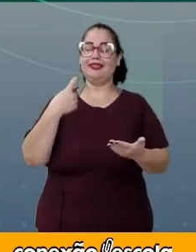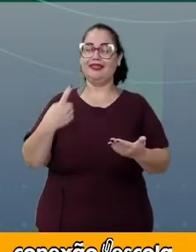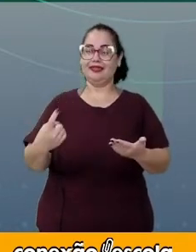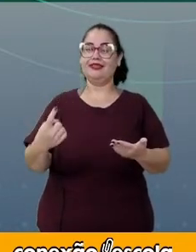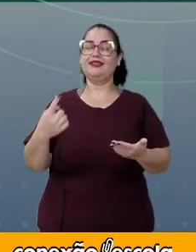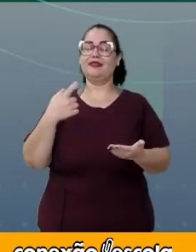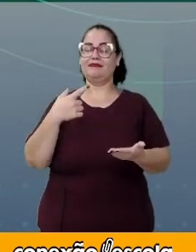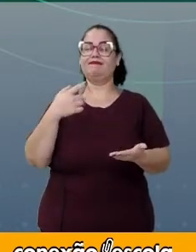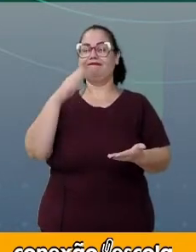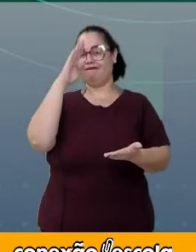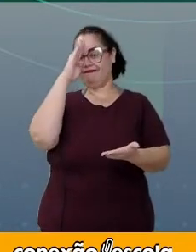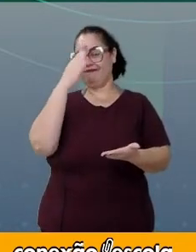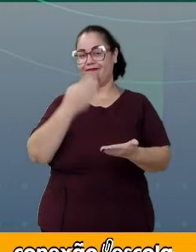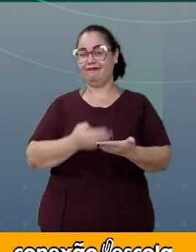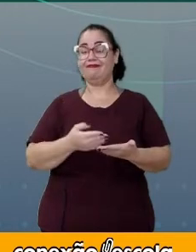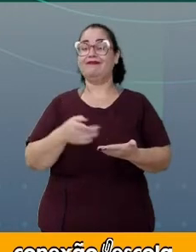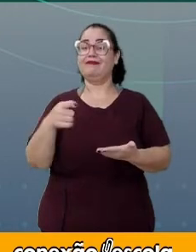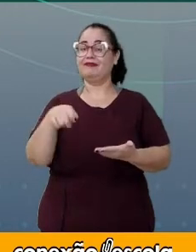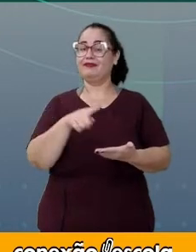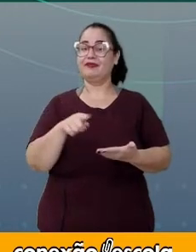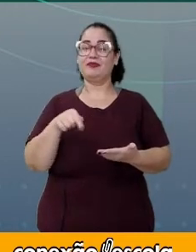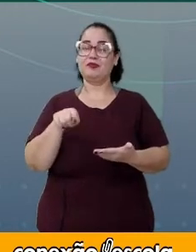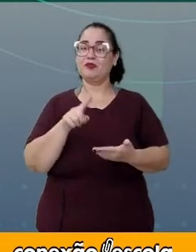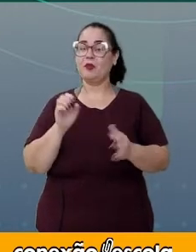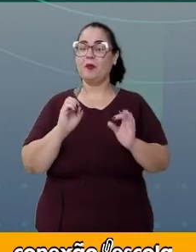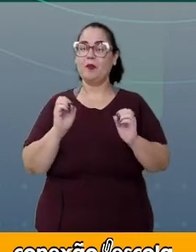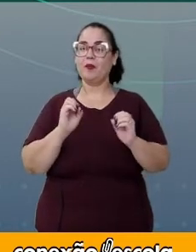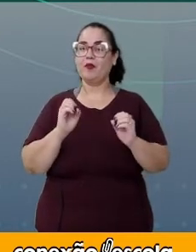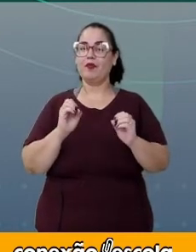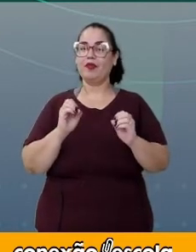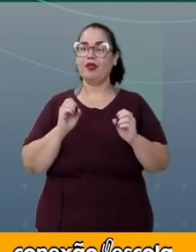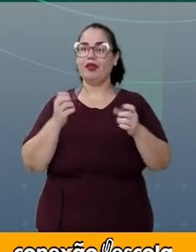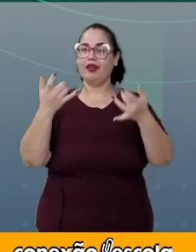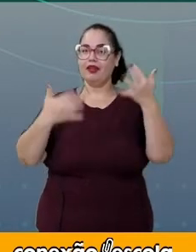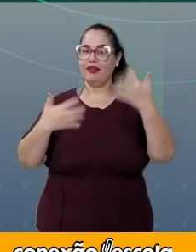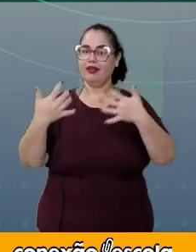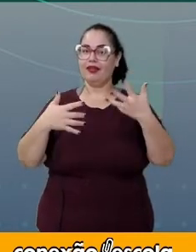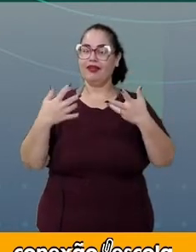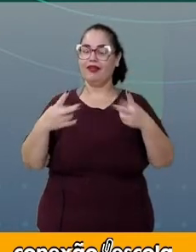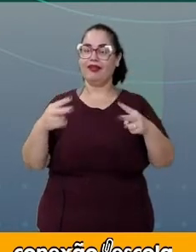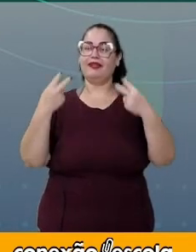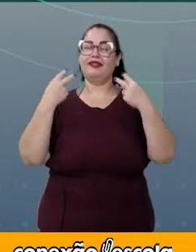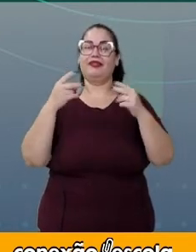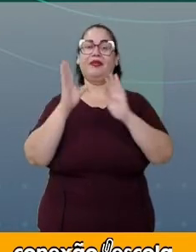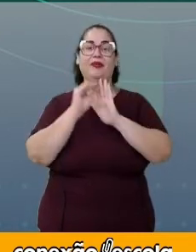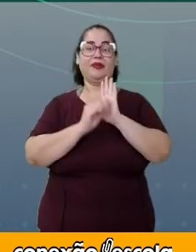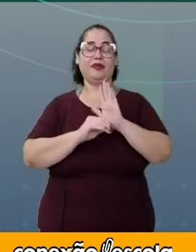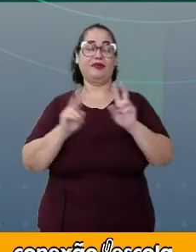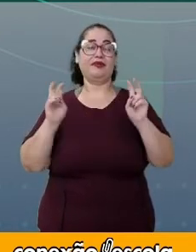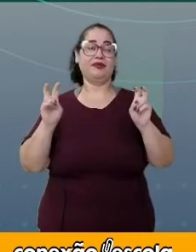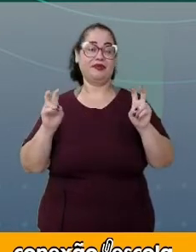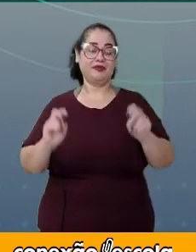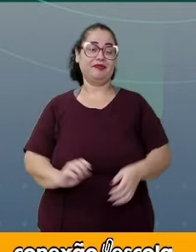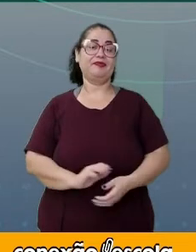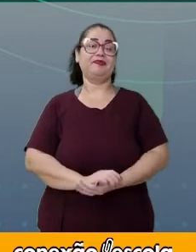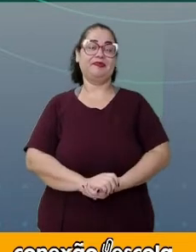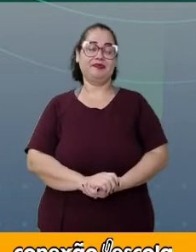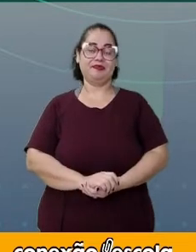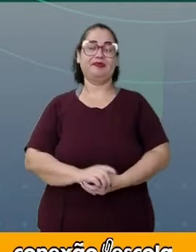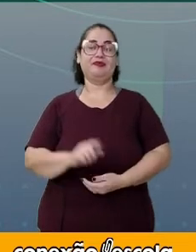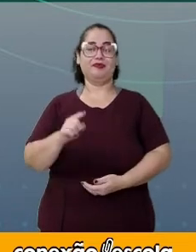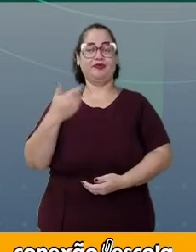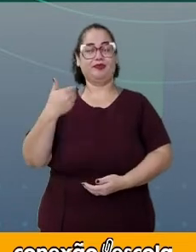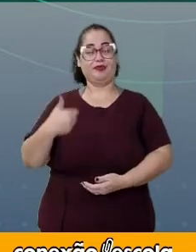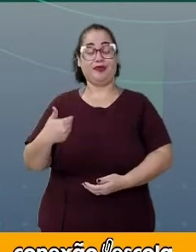que eu acredito que você ainda não parou para me ouvir sobre esse conteúdo. Como vocês já